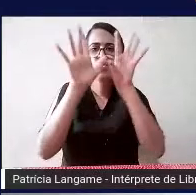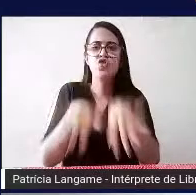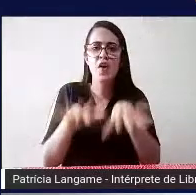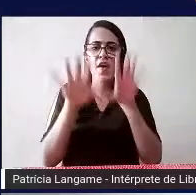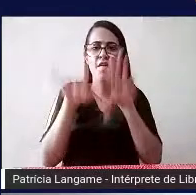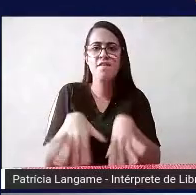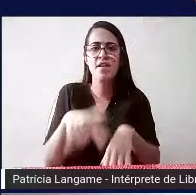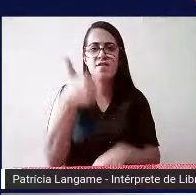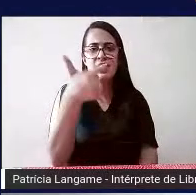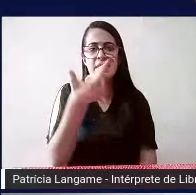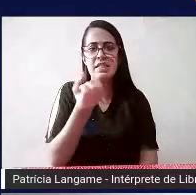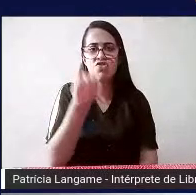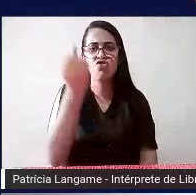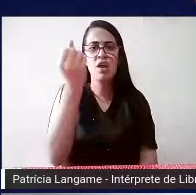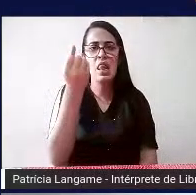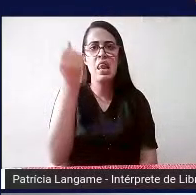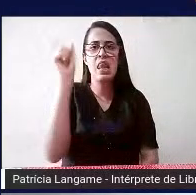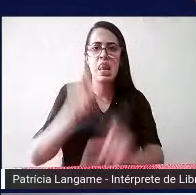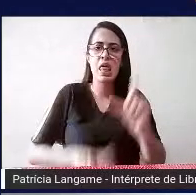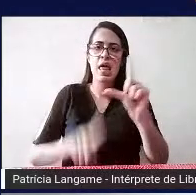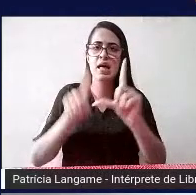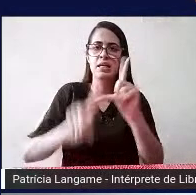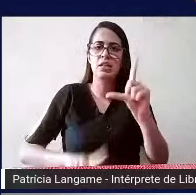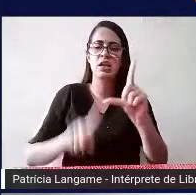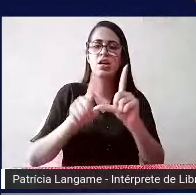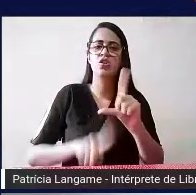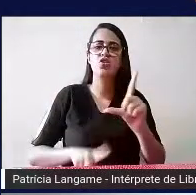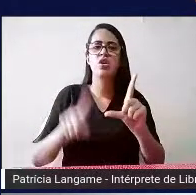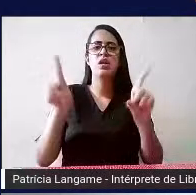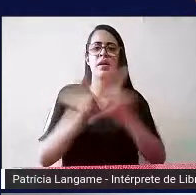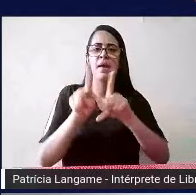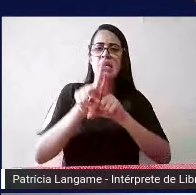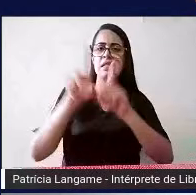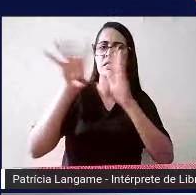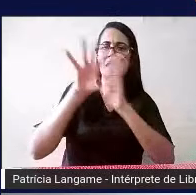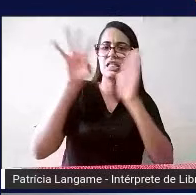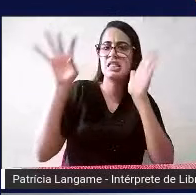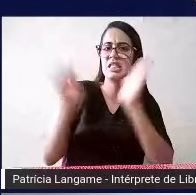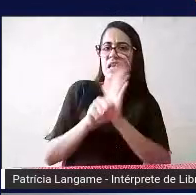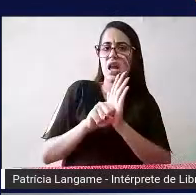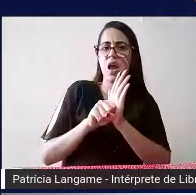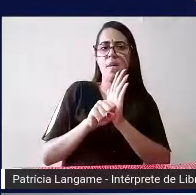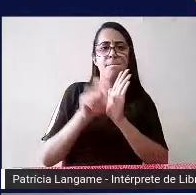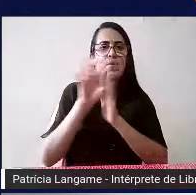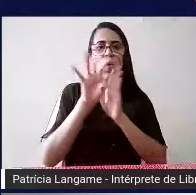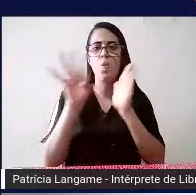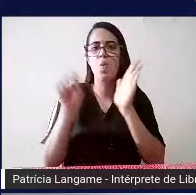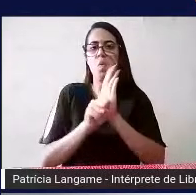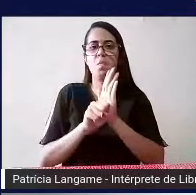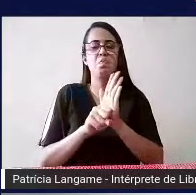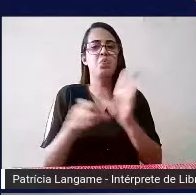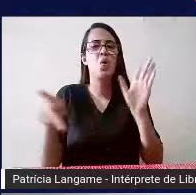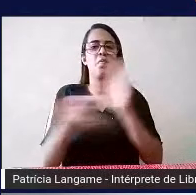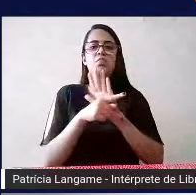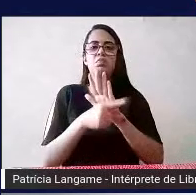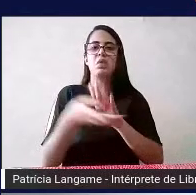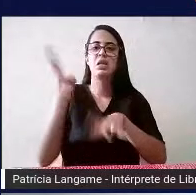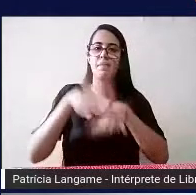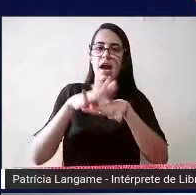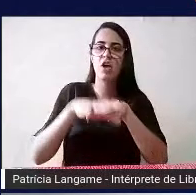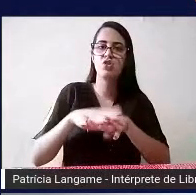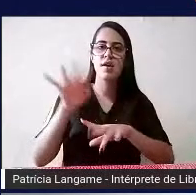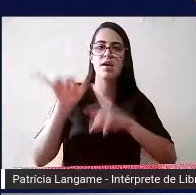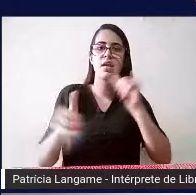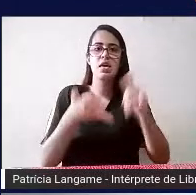26 letras do alfabeto mas também símbolos toda a simbologia matemática simbologia química por